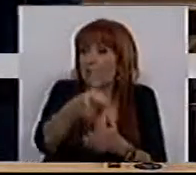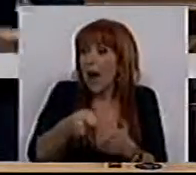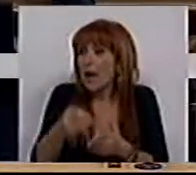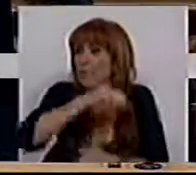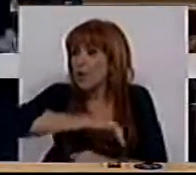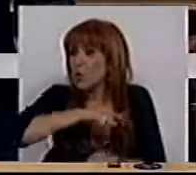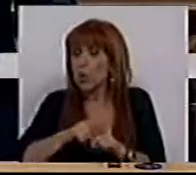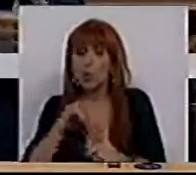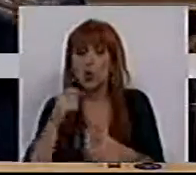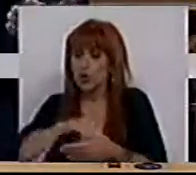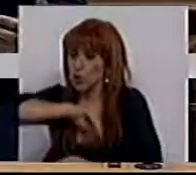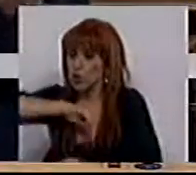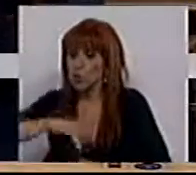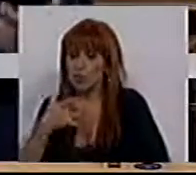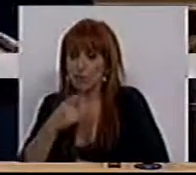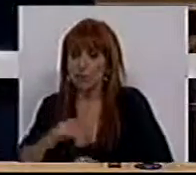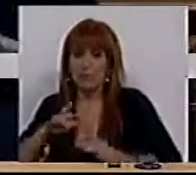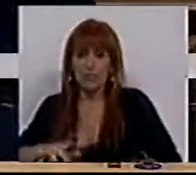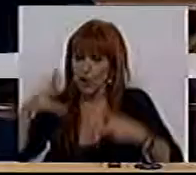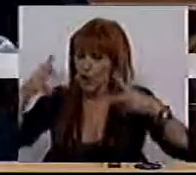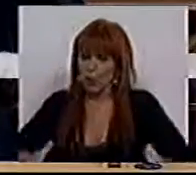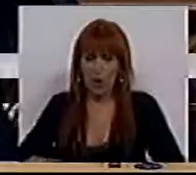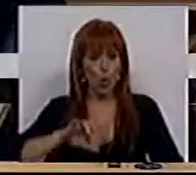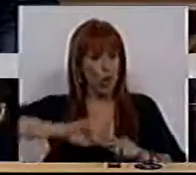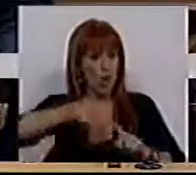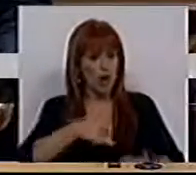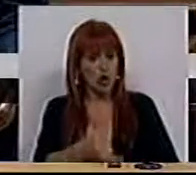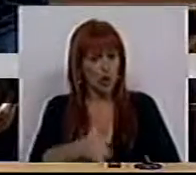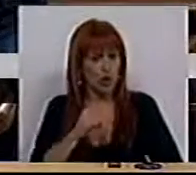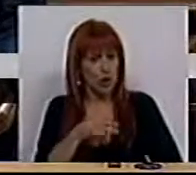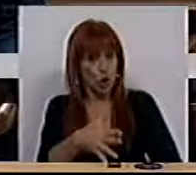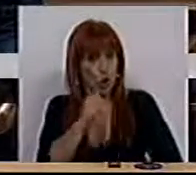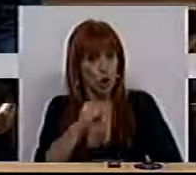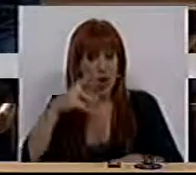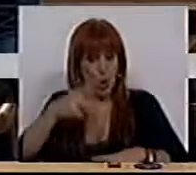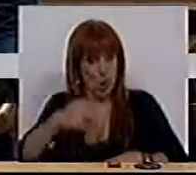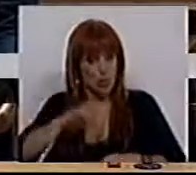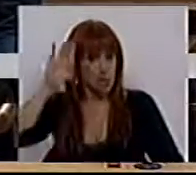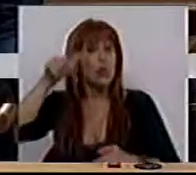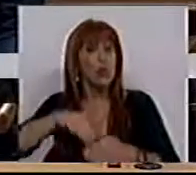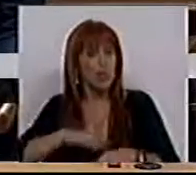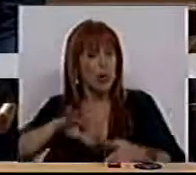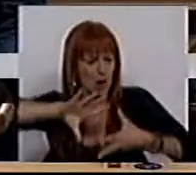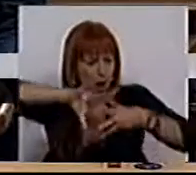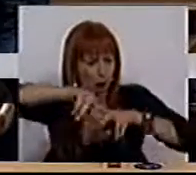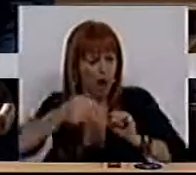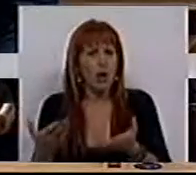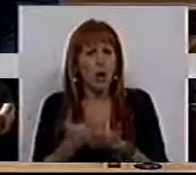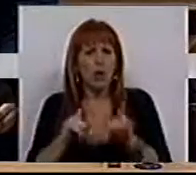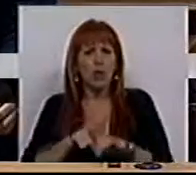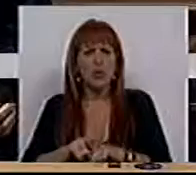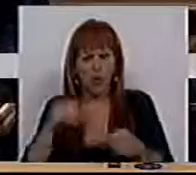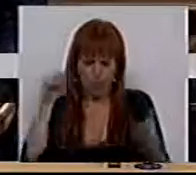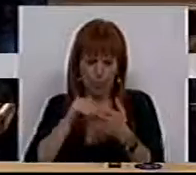os salários, os subsídios que foram cortados no ano de 2012. Ora, esses cortes resultaram numa destruição da economia,